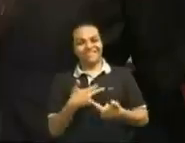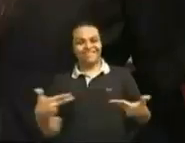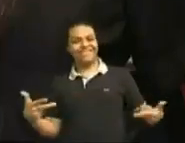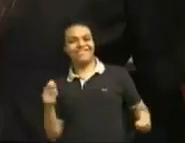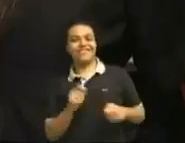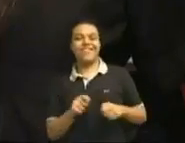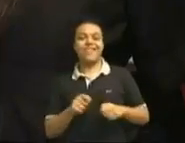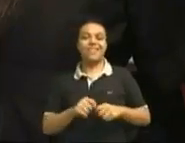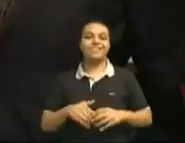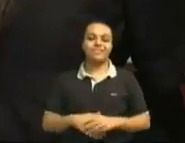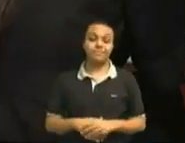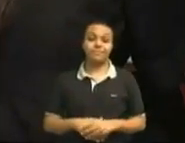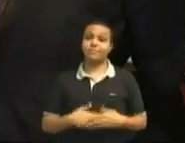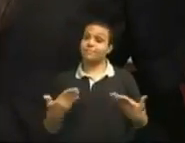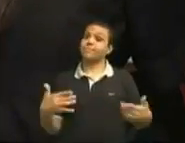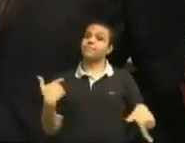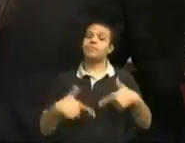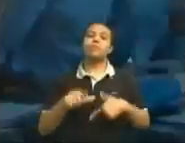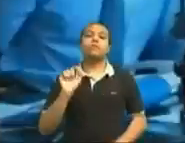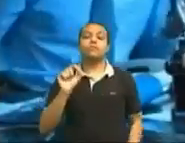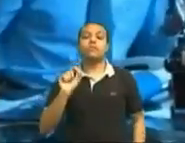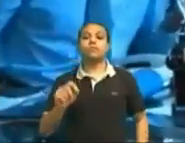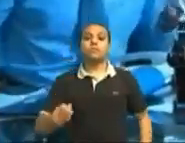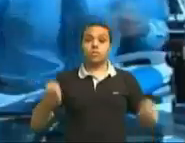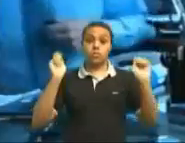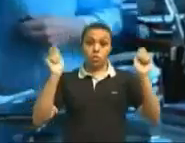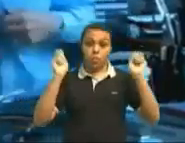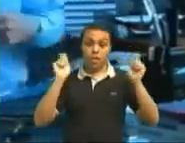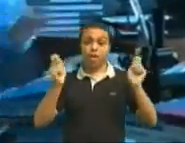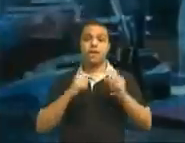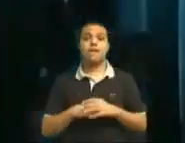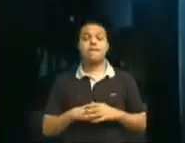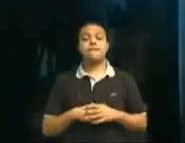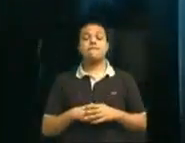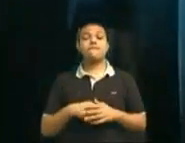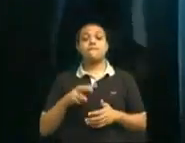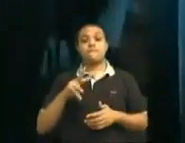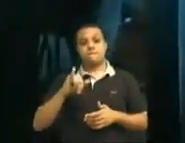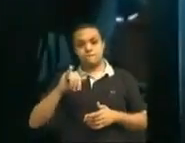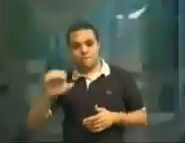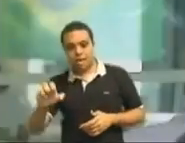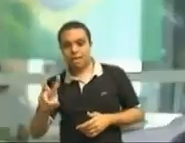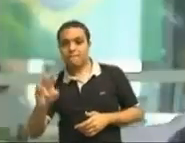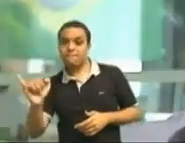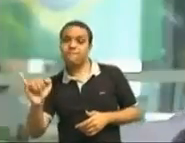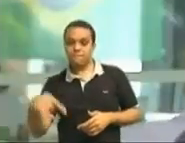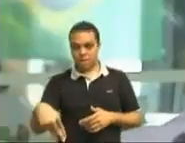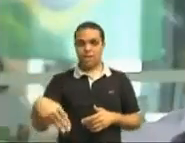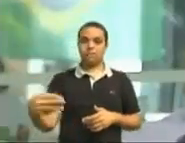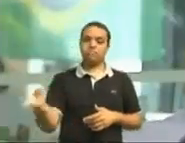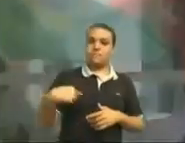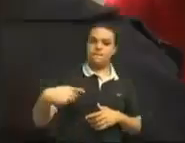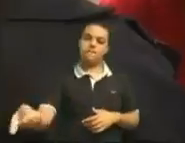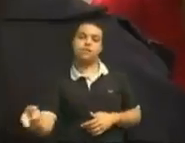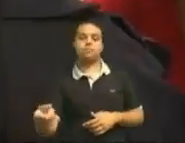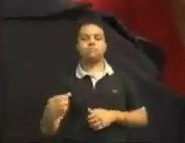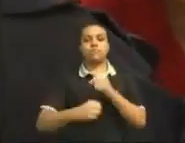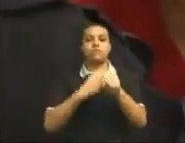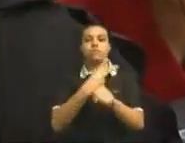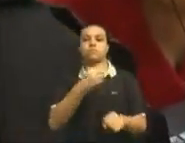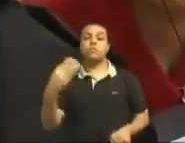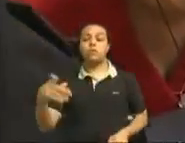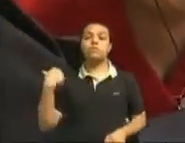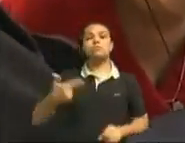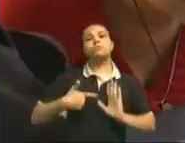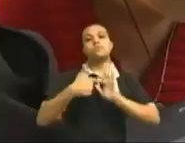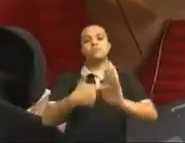coisas. Um desses trabalhos foi a campanha Vai e Vem de 2004, que recordamos com o publicitário e mostramos